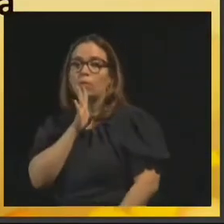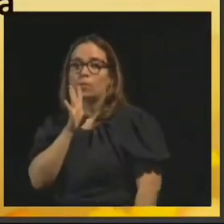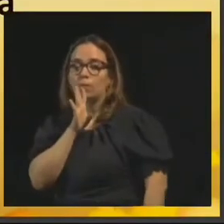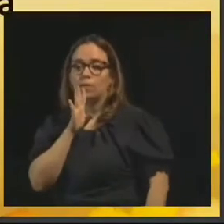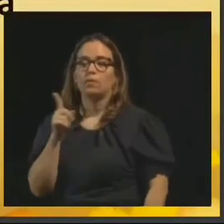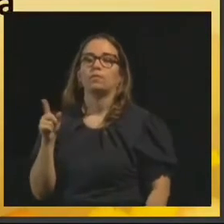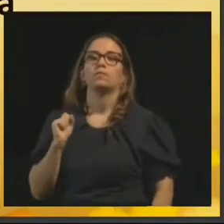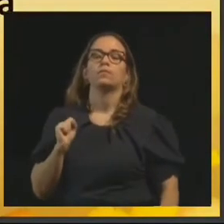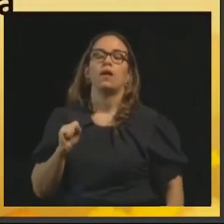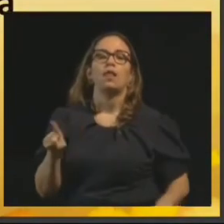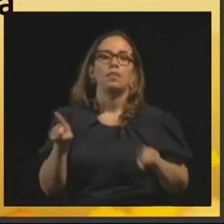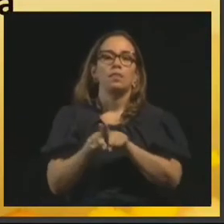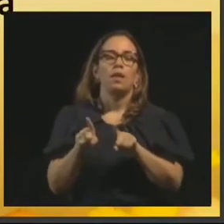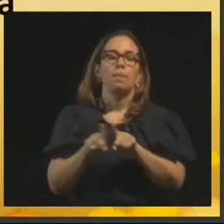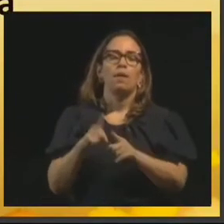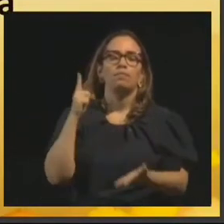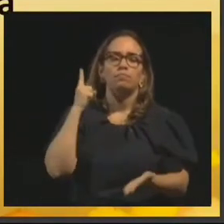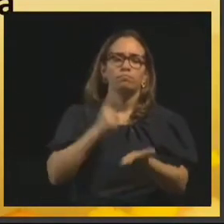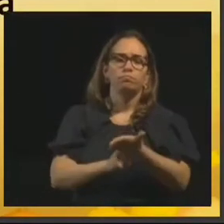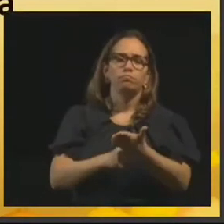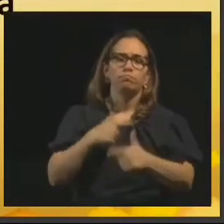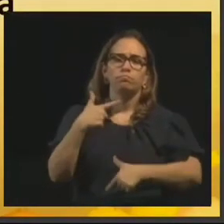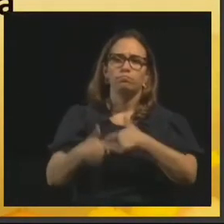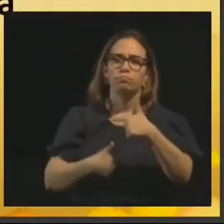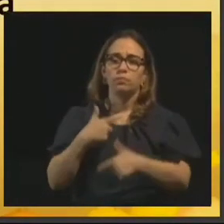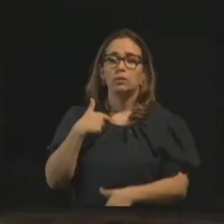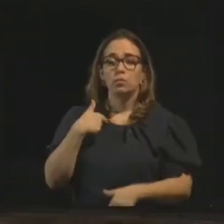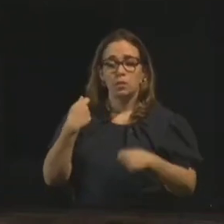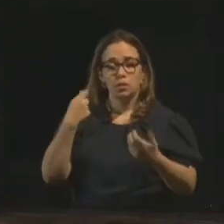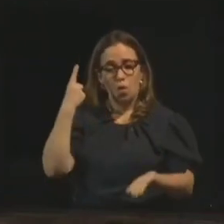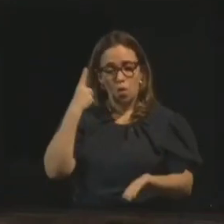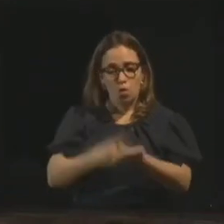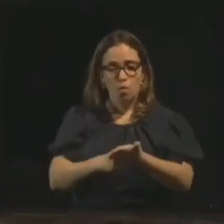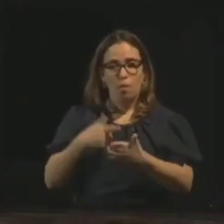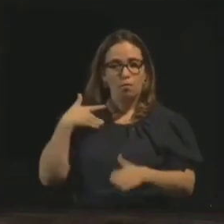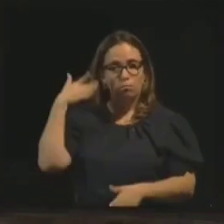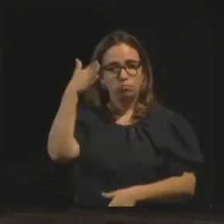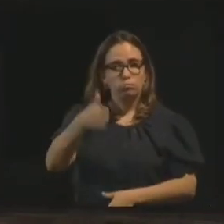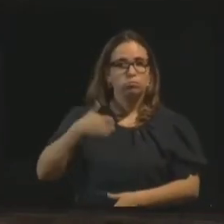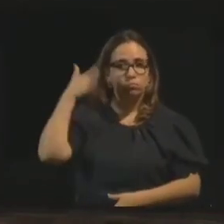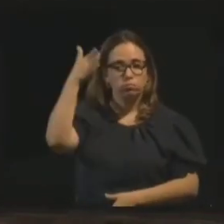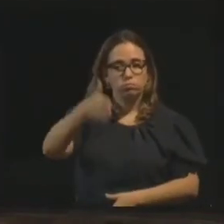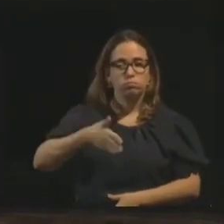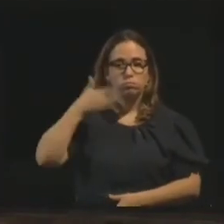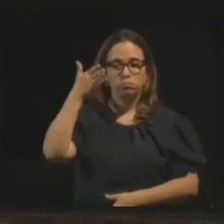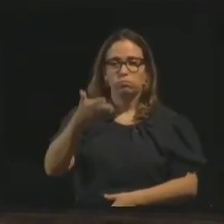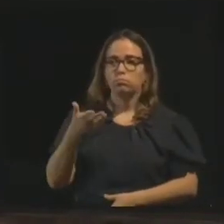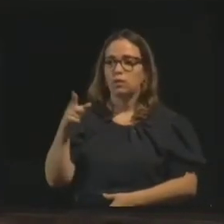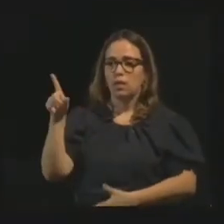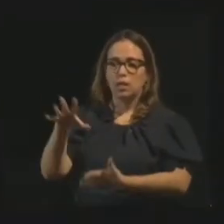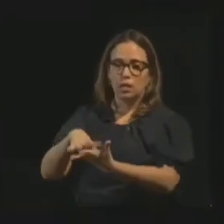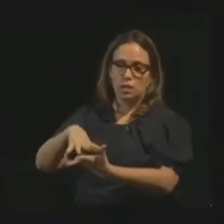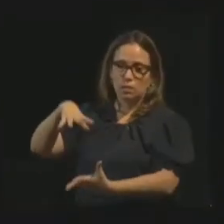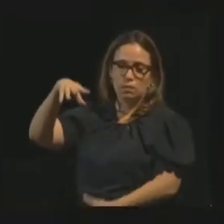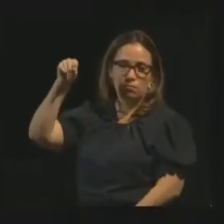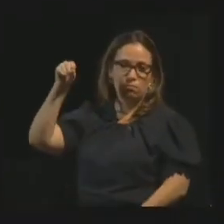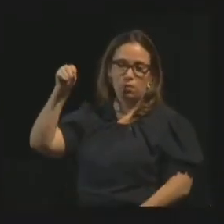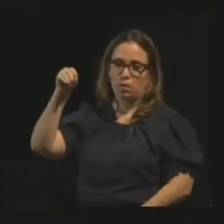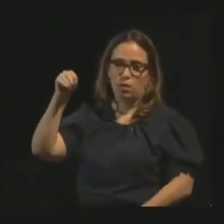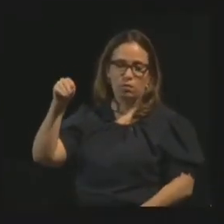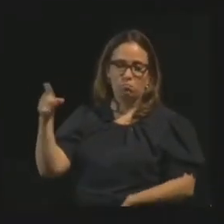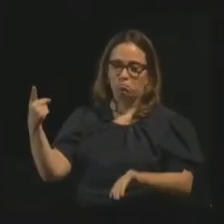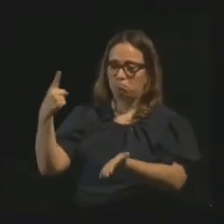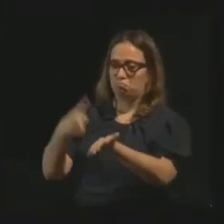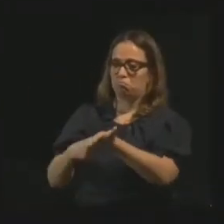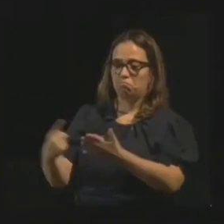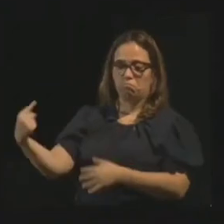comprometimento com o trabalho. Se a gente não tem compromisso, os espíritos não podem assumir compromisso